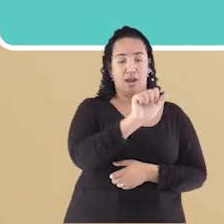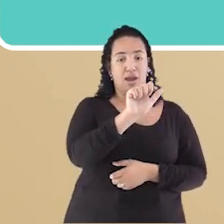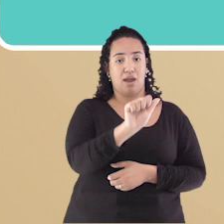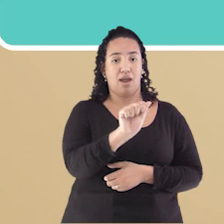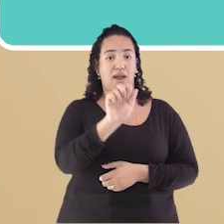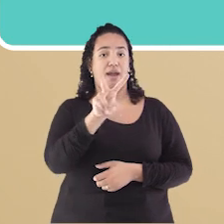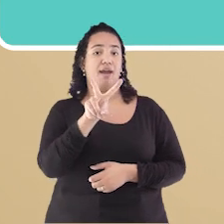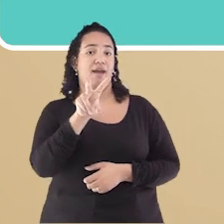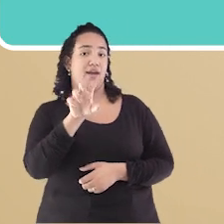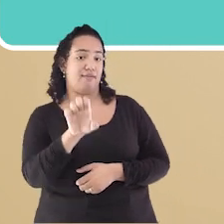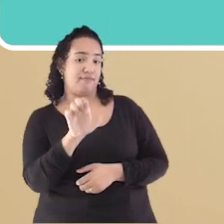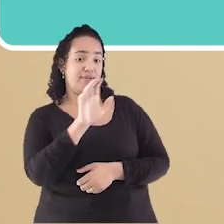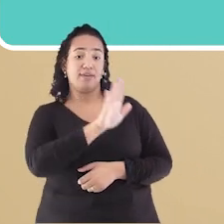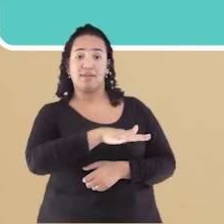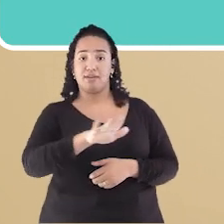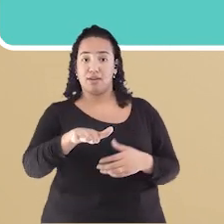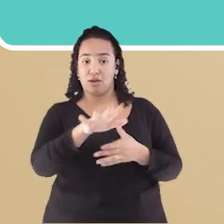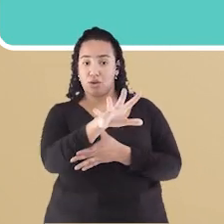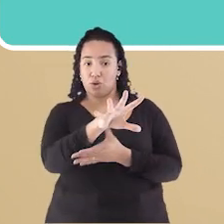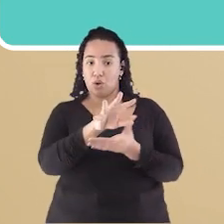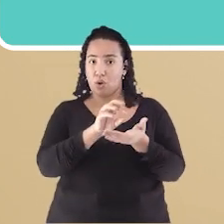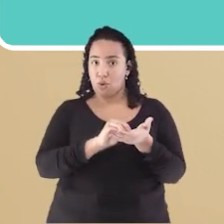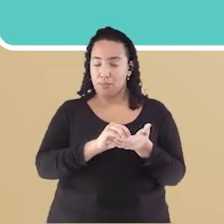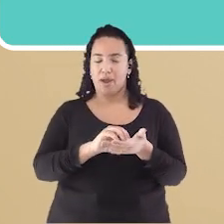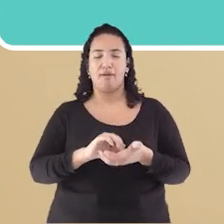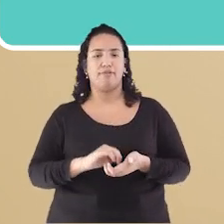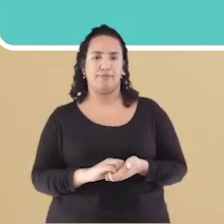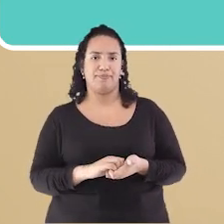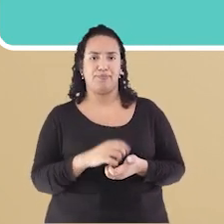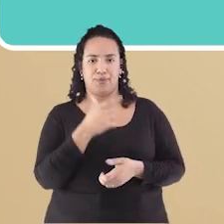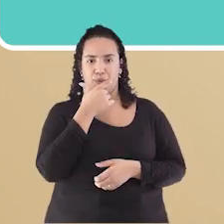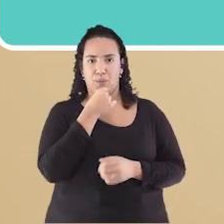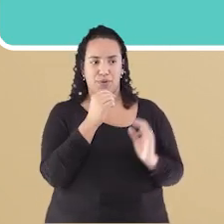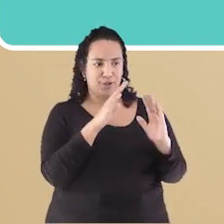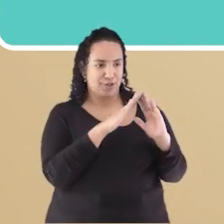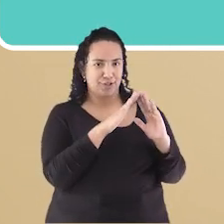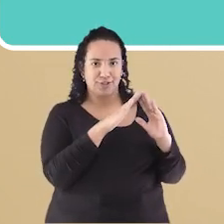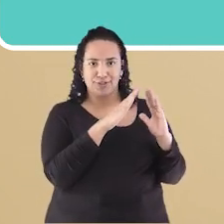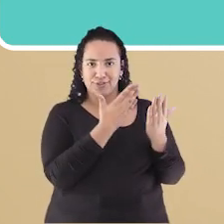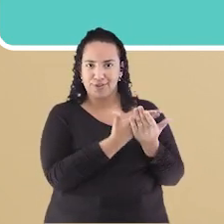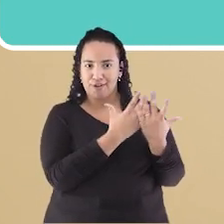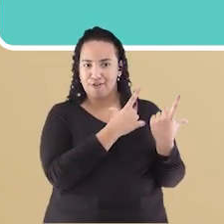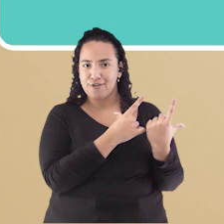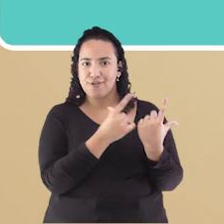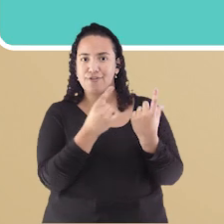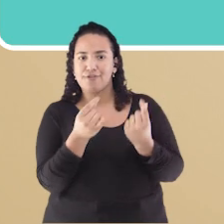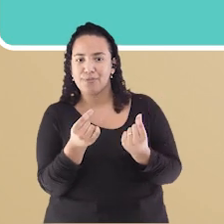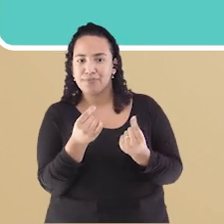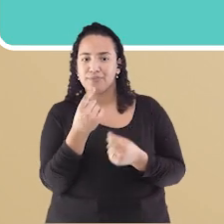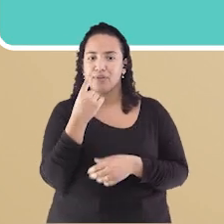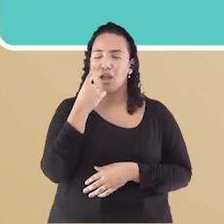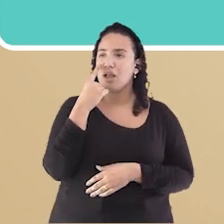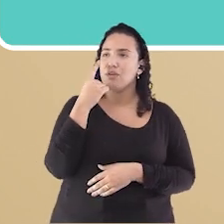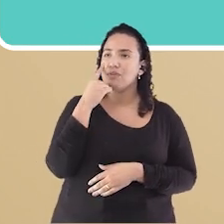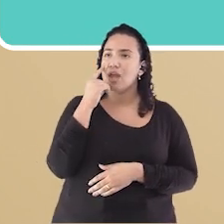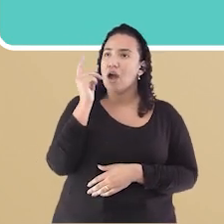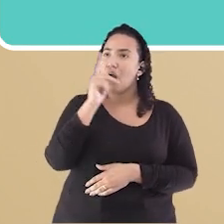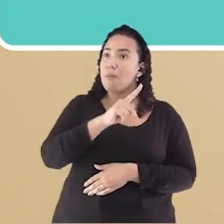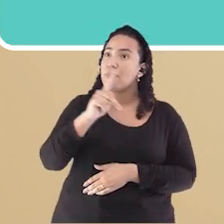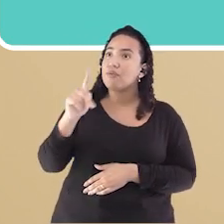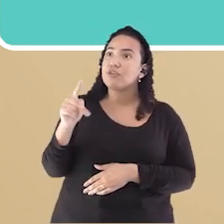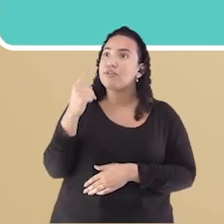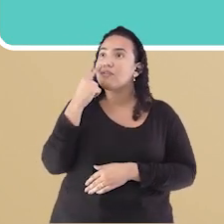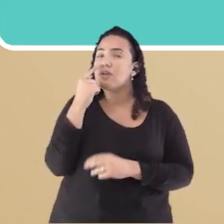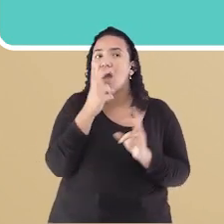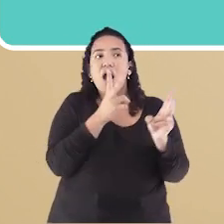repetiam Quando João saiu da escola Ele conseguia enxergar esse desenho da professora